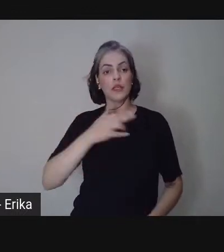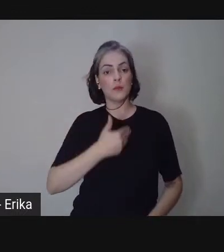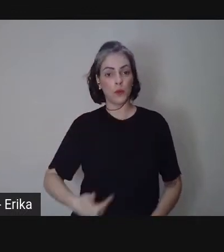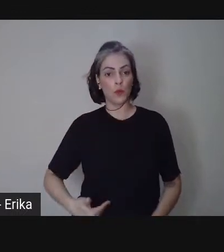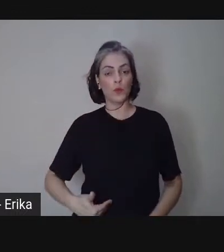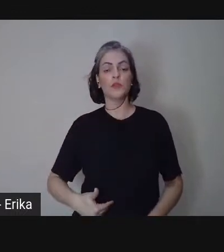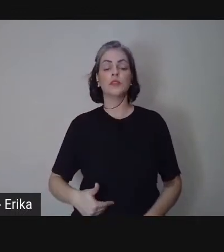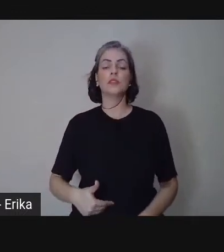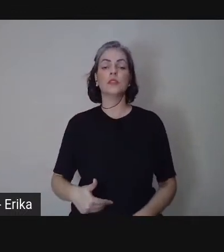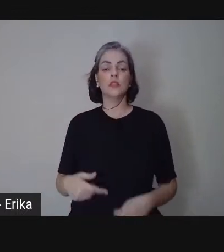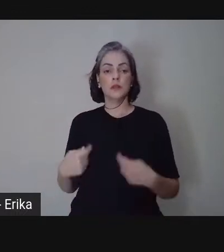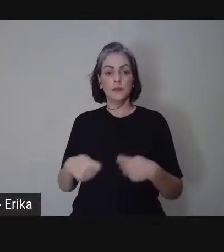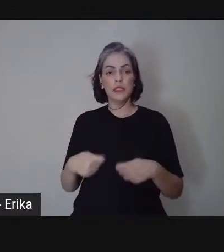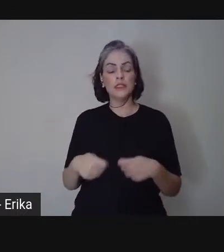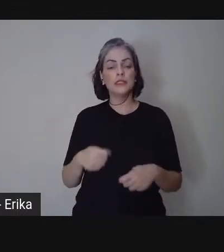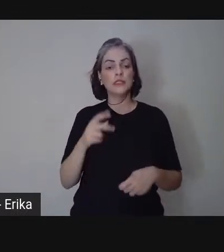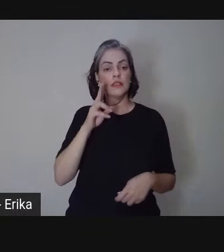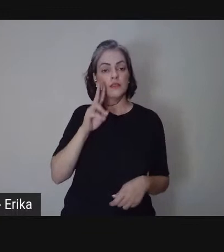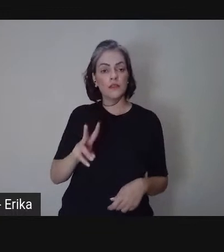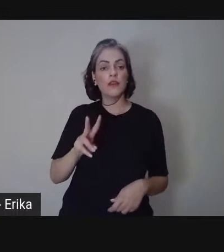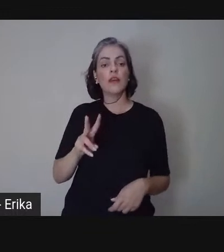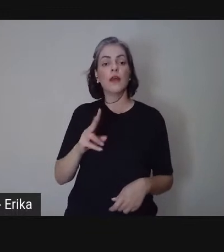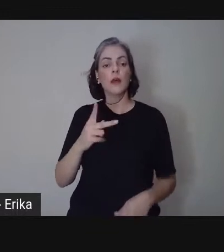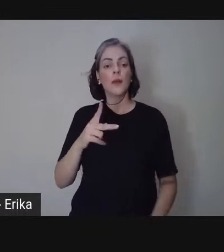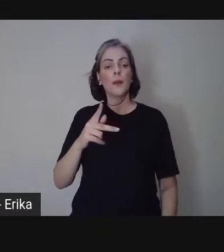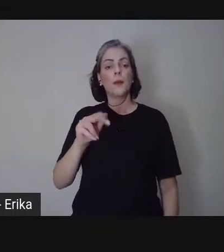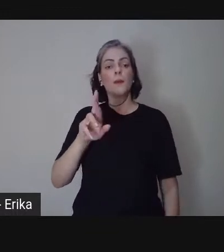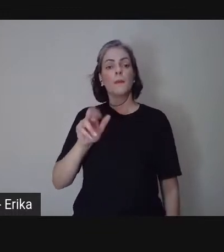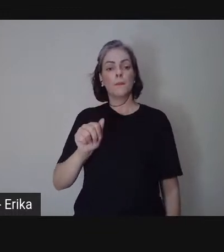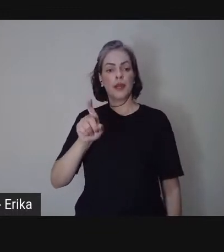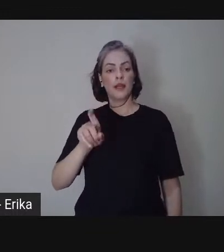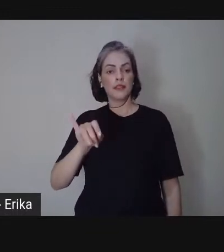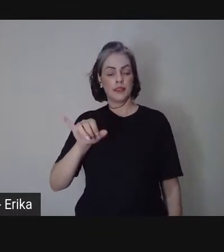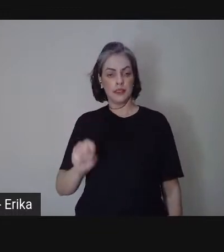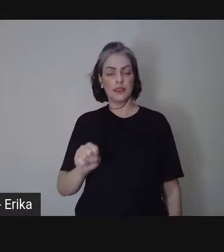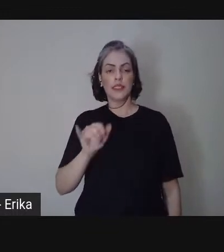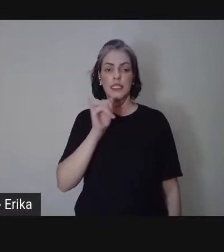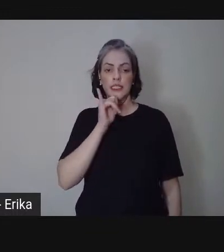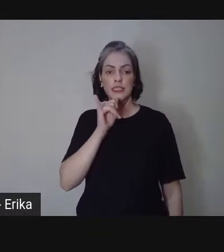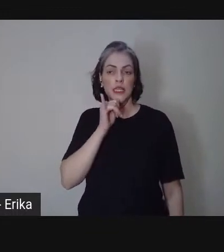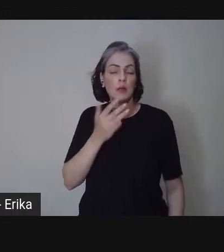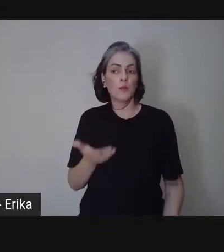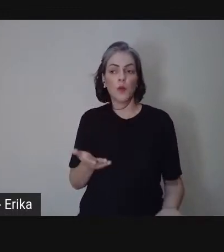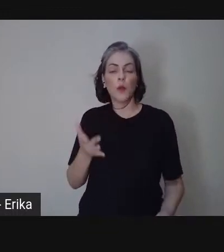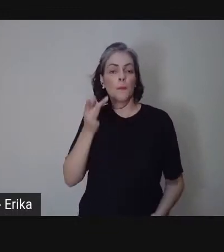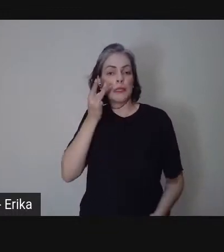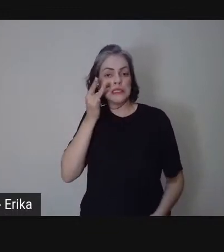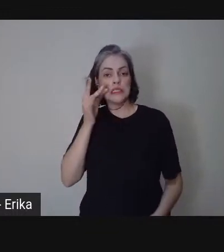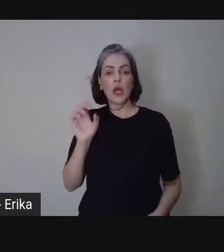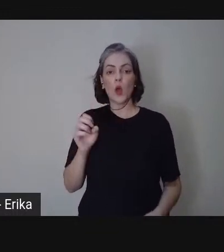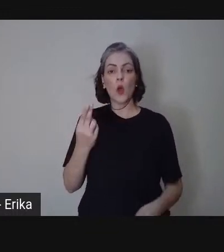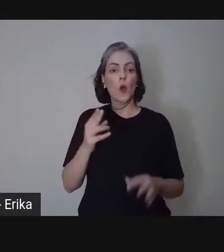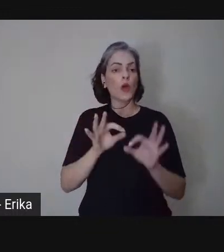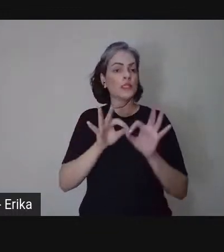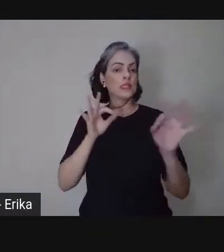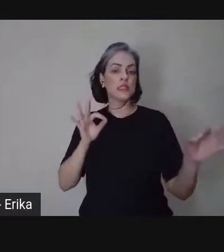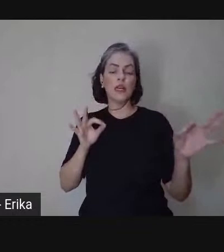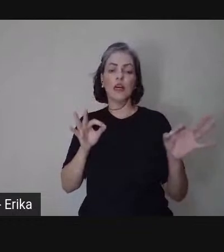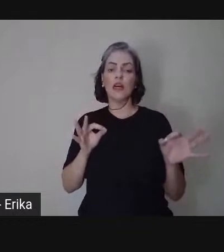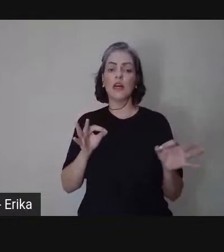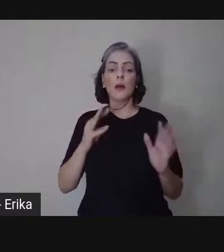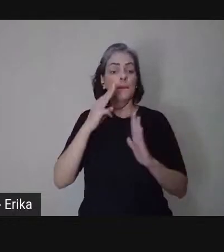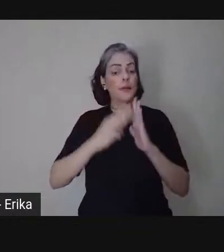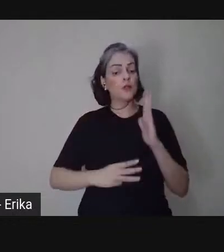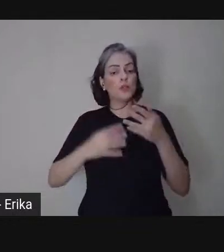à praxis. Na modalidade, nas modalidades, assim como presencial ou à distância, por meio de metodologias